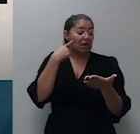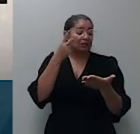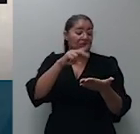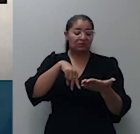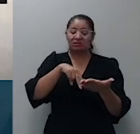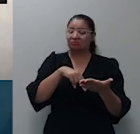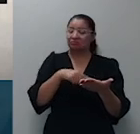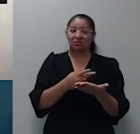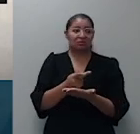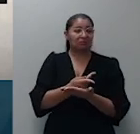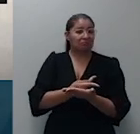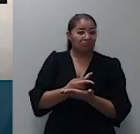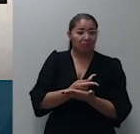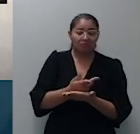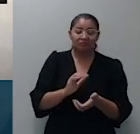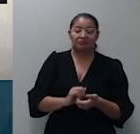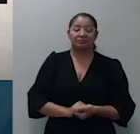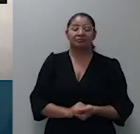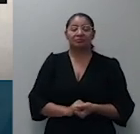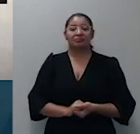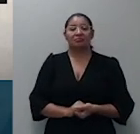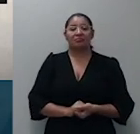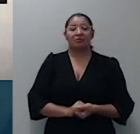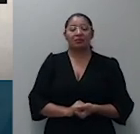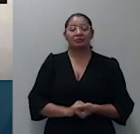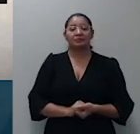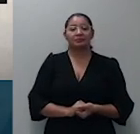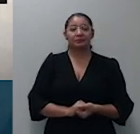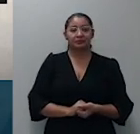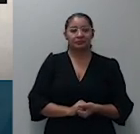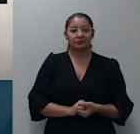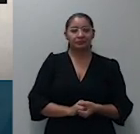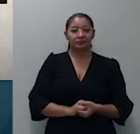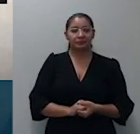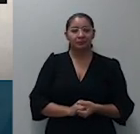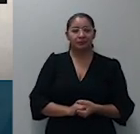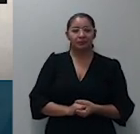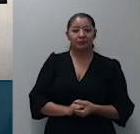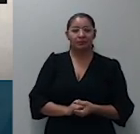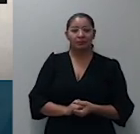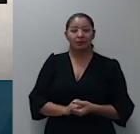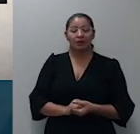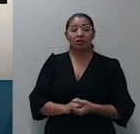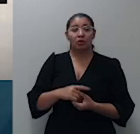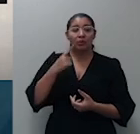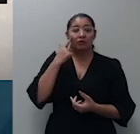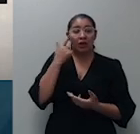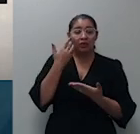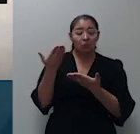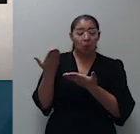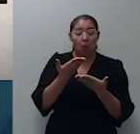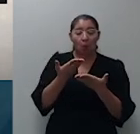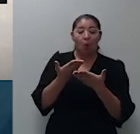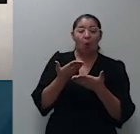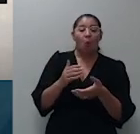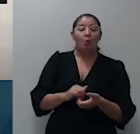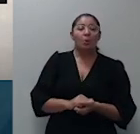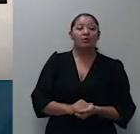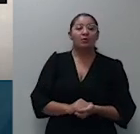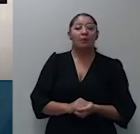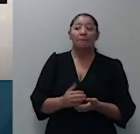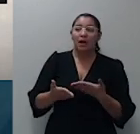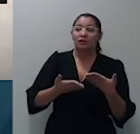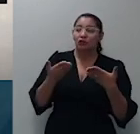em razão do placar da votação conforme fiz uma apertadíssima síntese passo agora o meu voto que